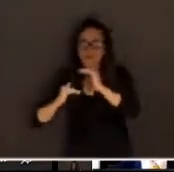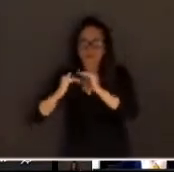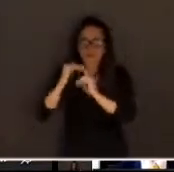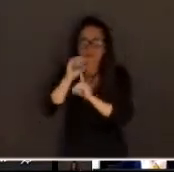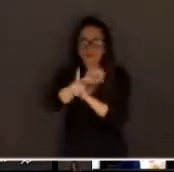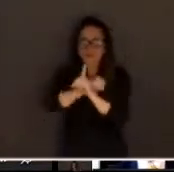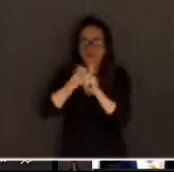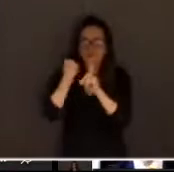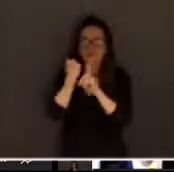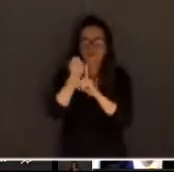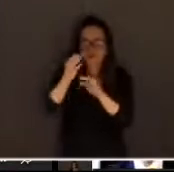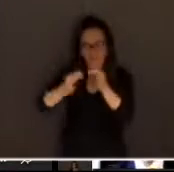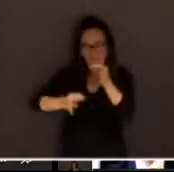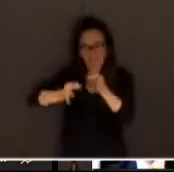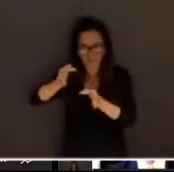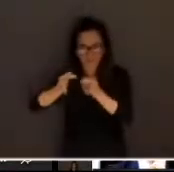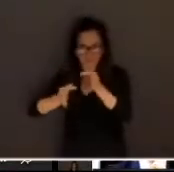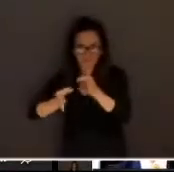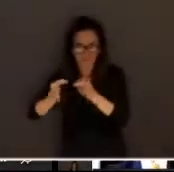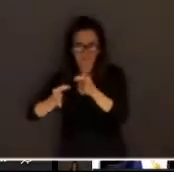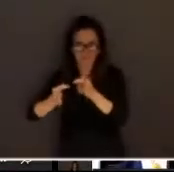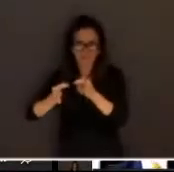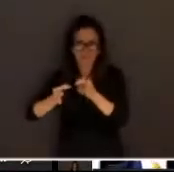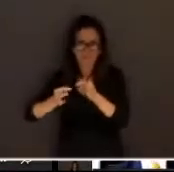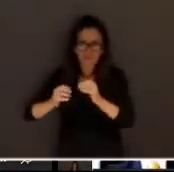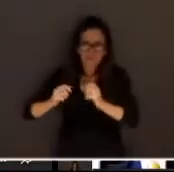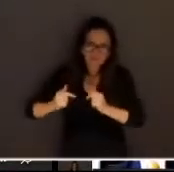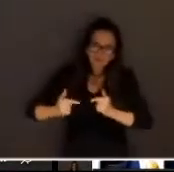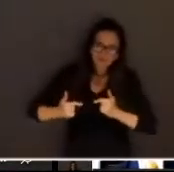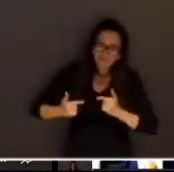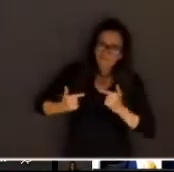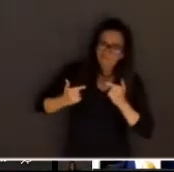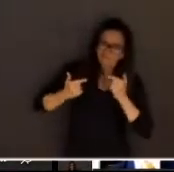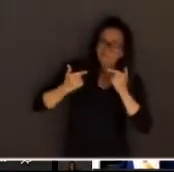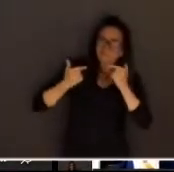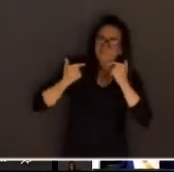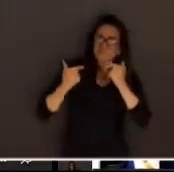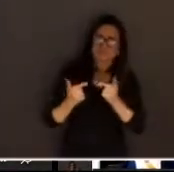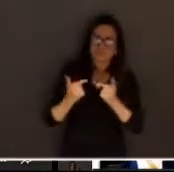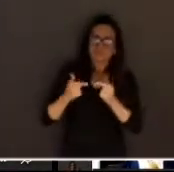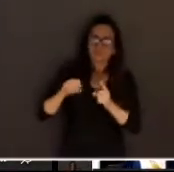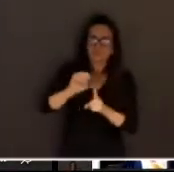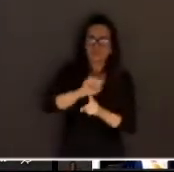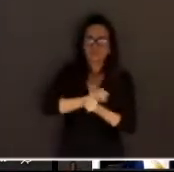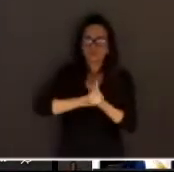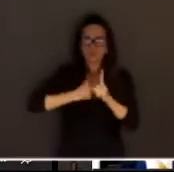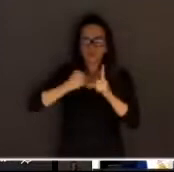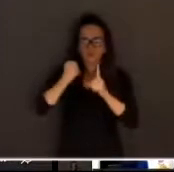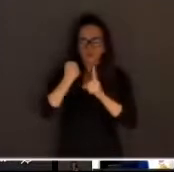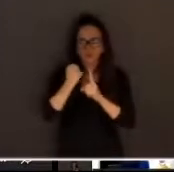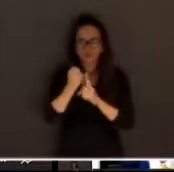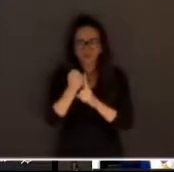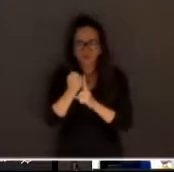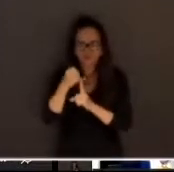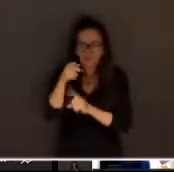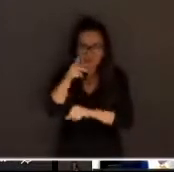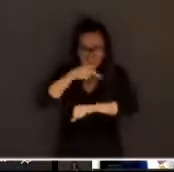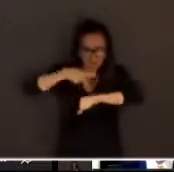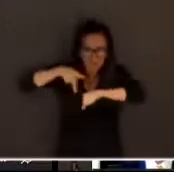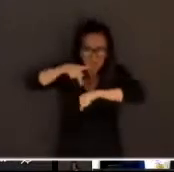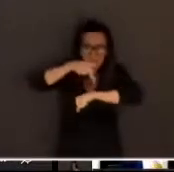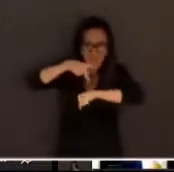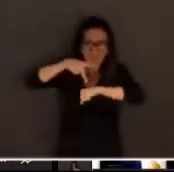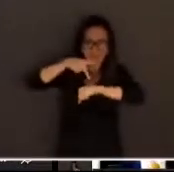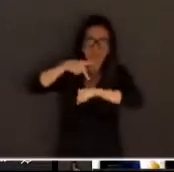mais justa. Lutam pela construção de uma sociedade ordenada em um país, infelizmente,